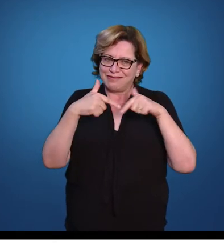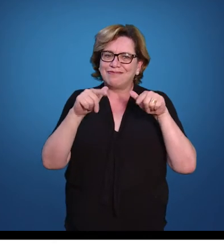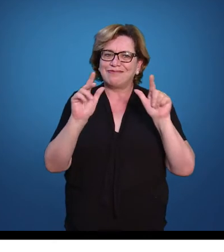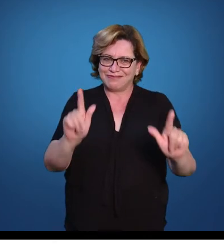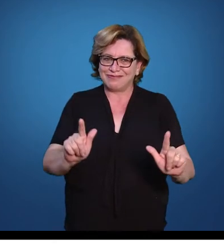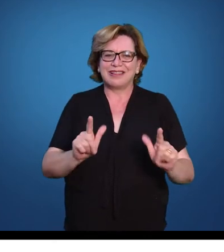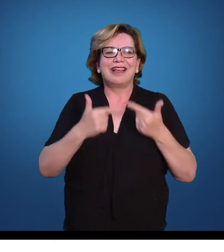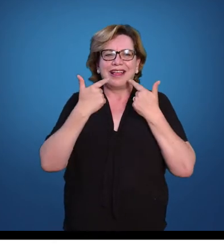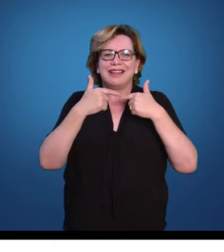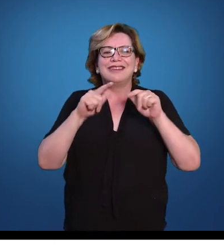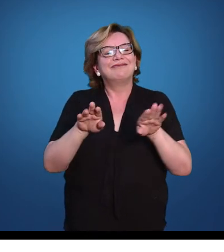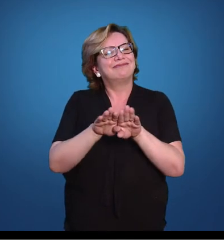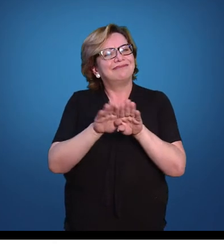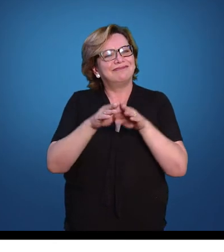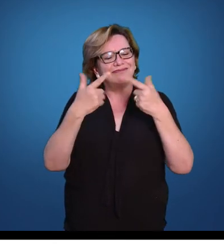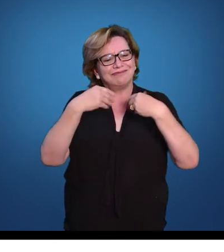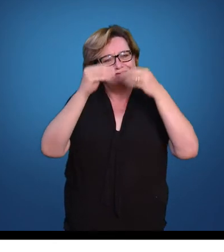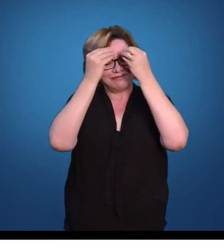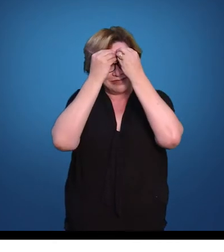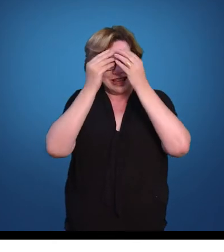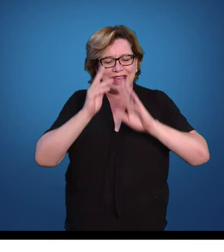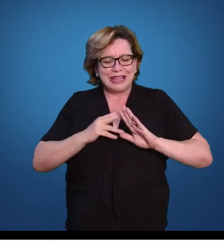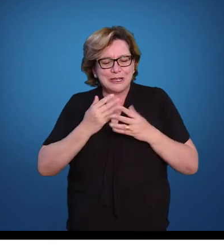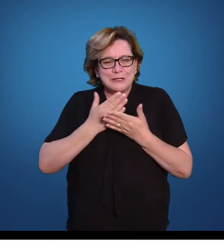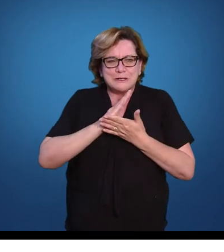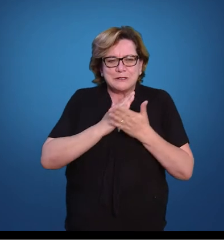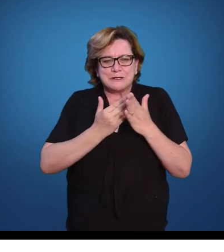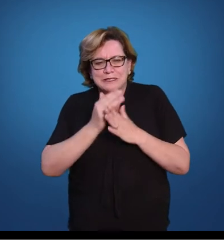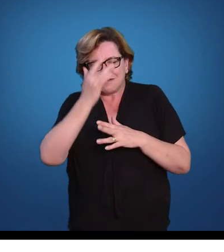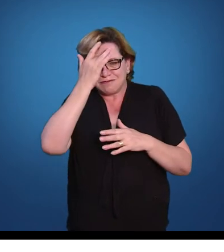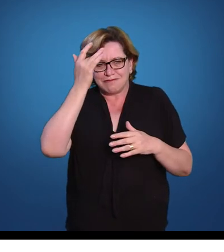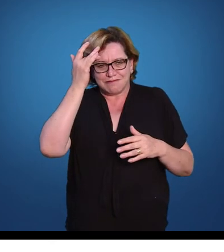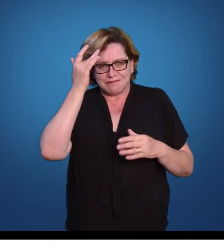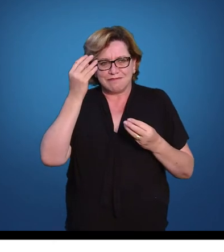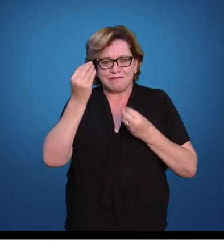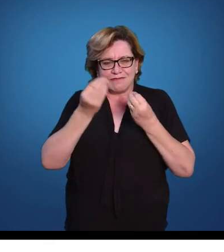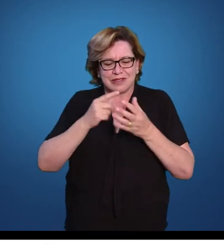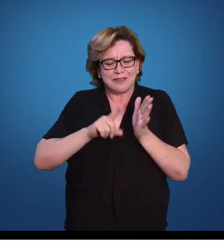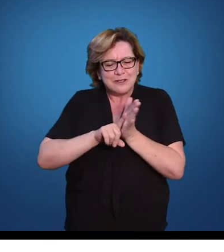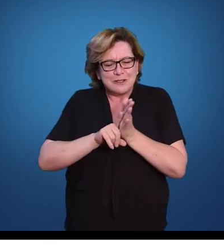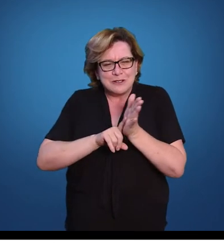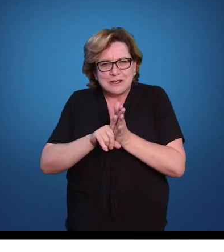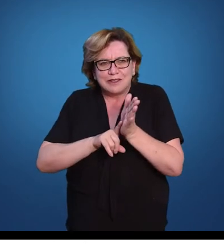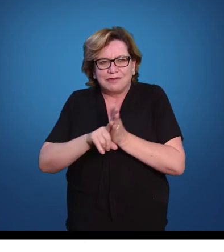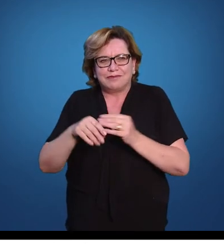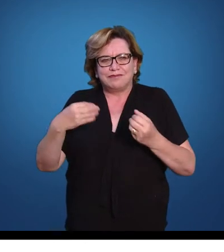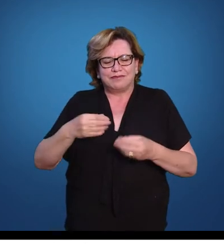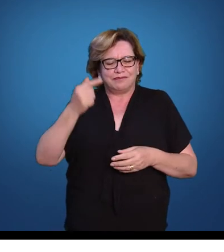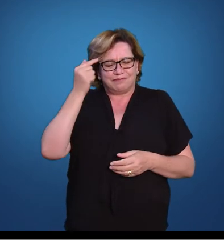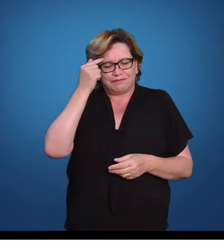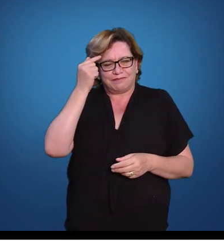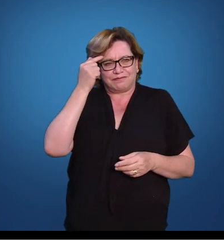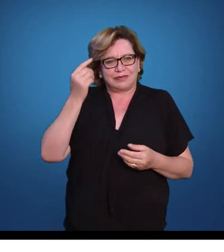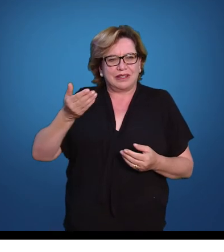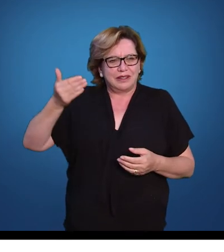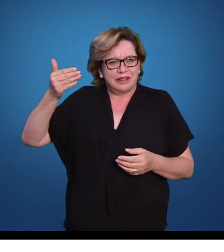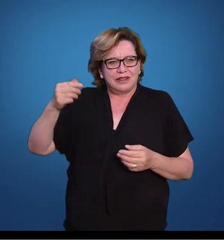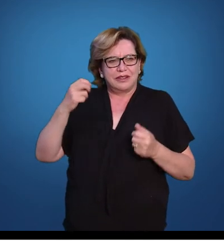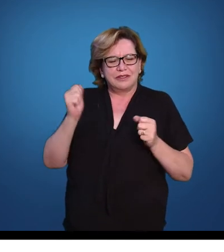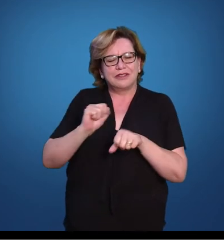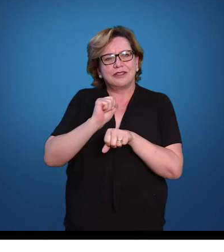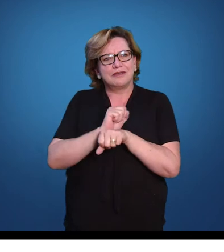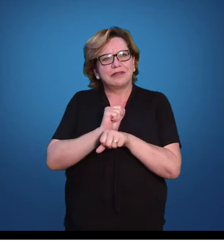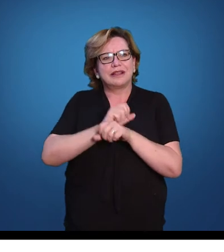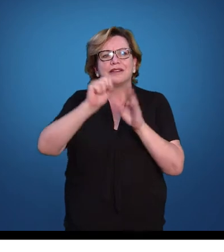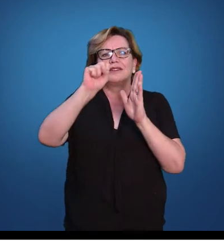sempre inquietaram estudiosos e filósofos e pensadores desde há muito tempo, foi preciso esperar